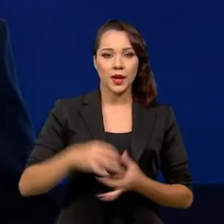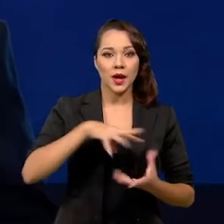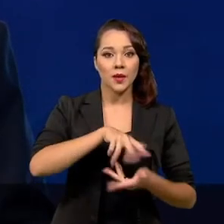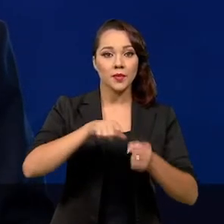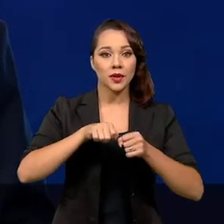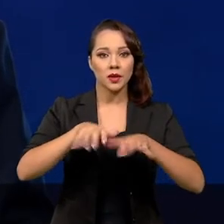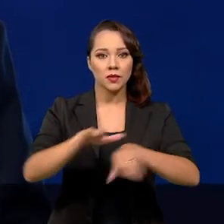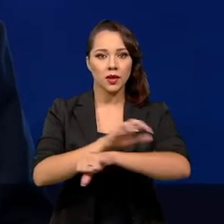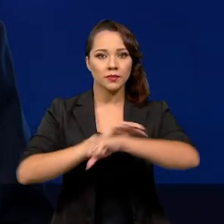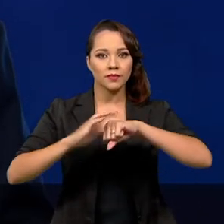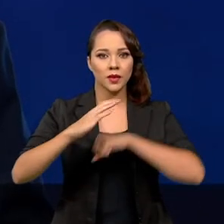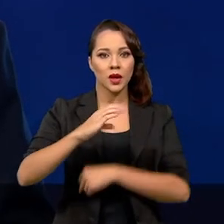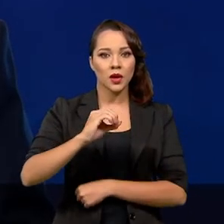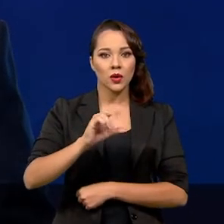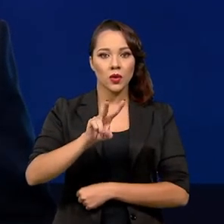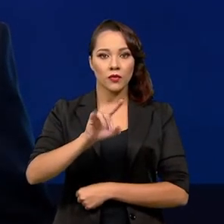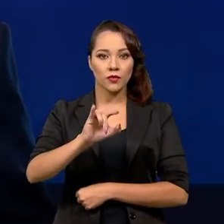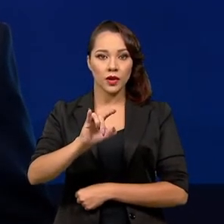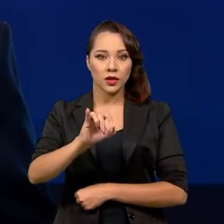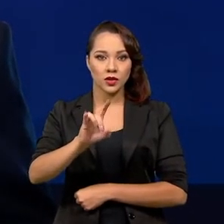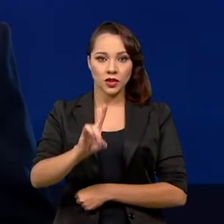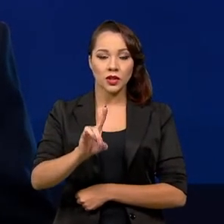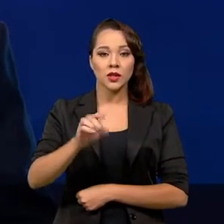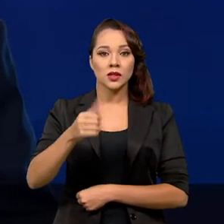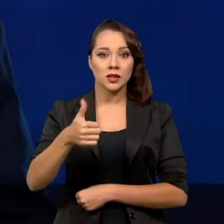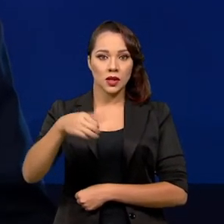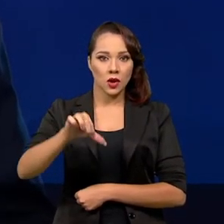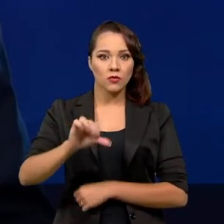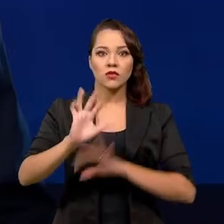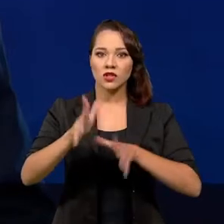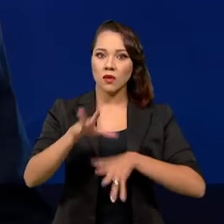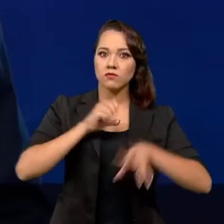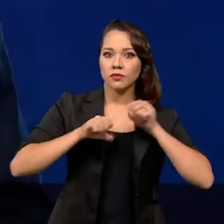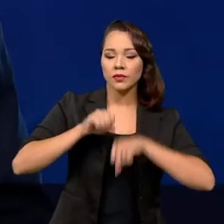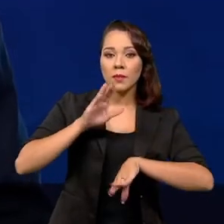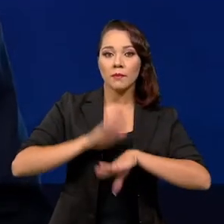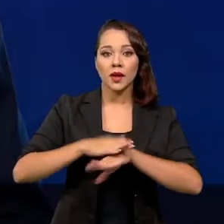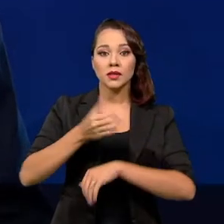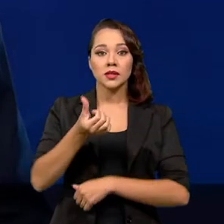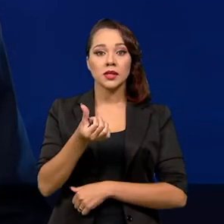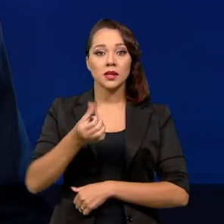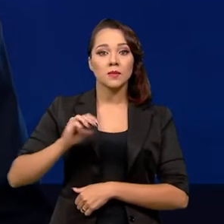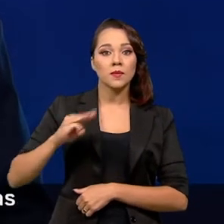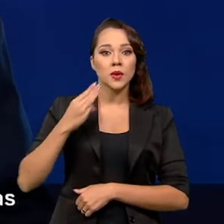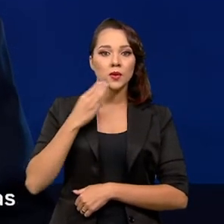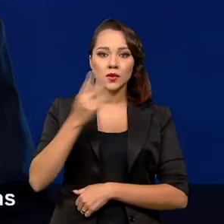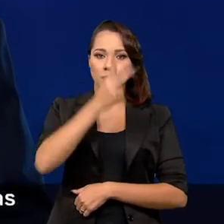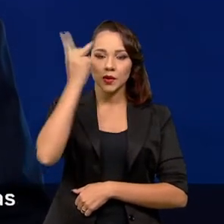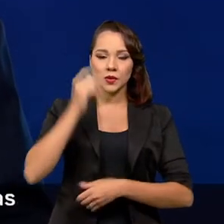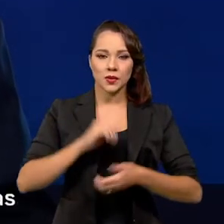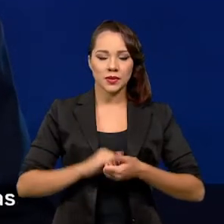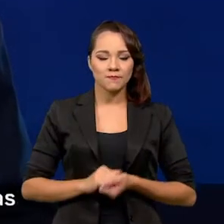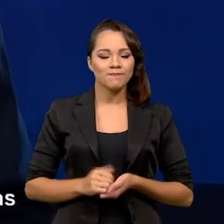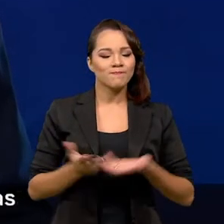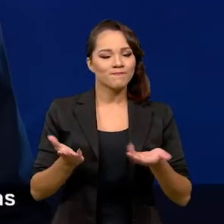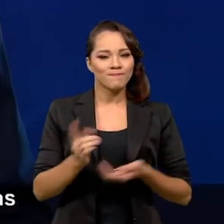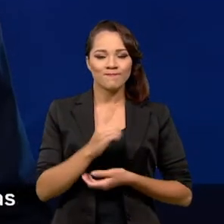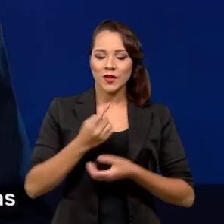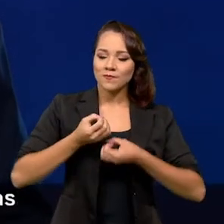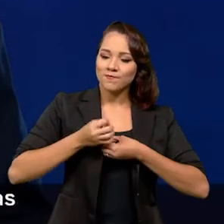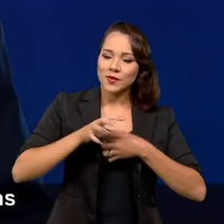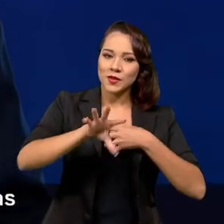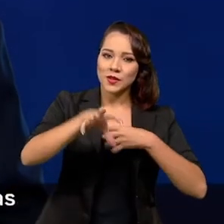pandemia da Covid-19, que já vitimou mais de 6 milhões de pessoas. Expresso nossa